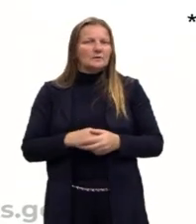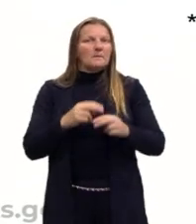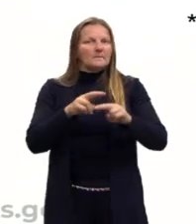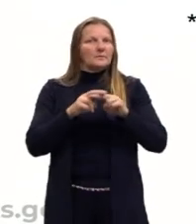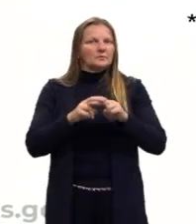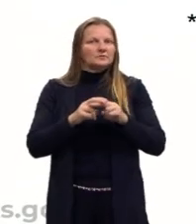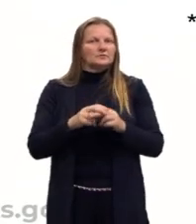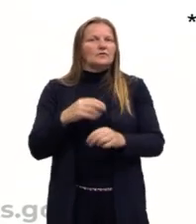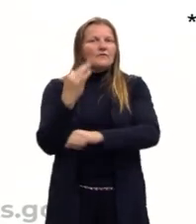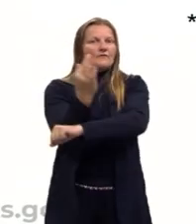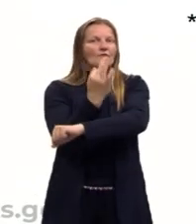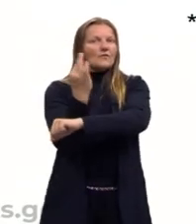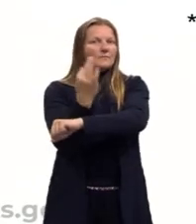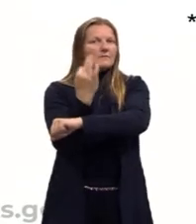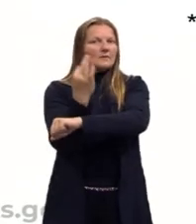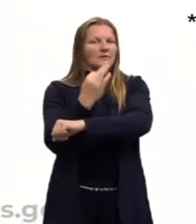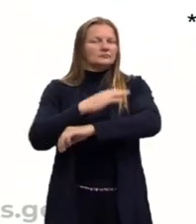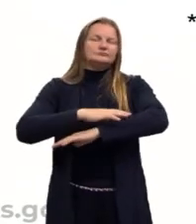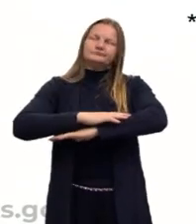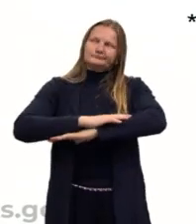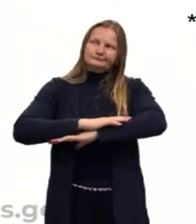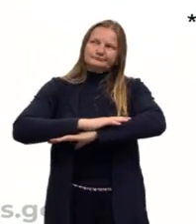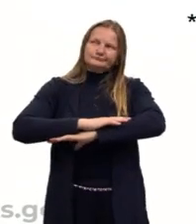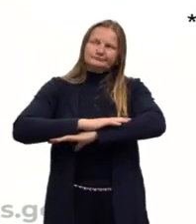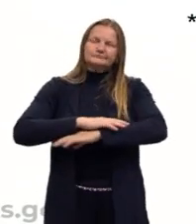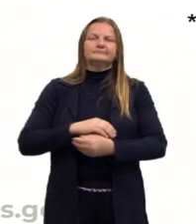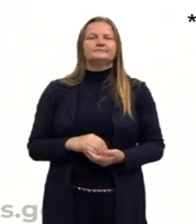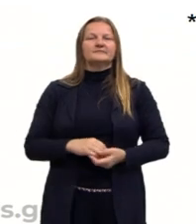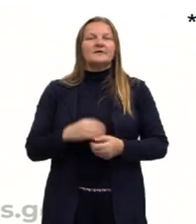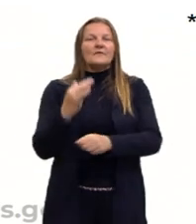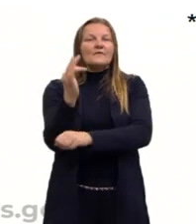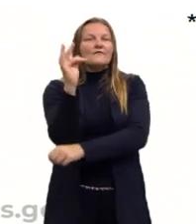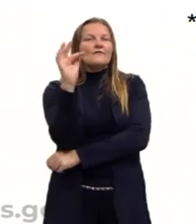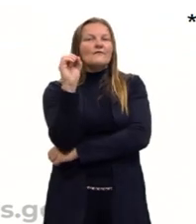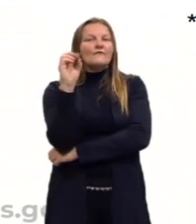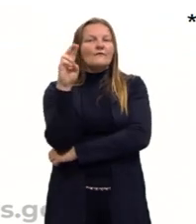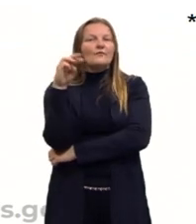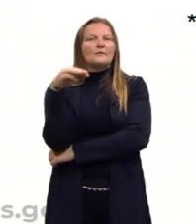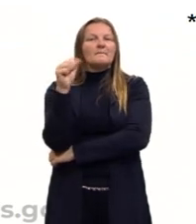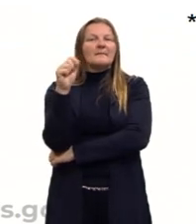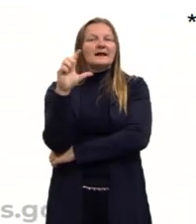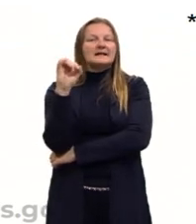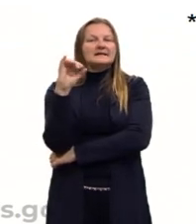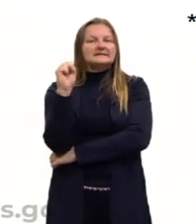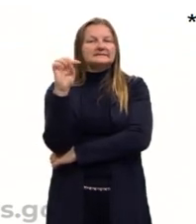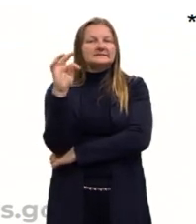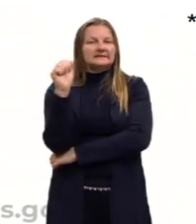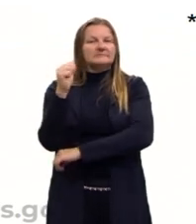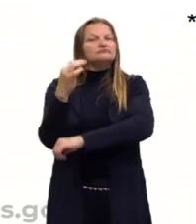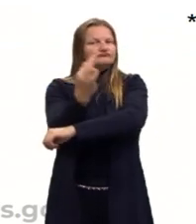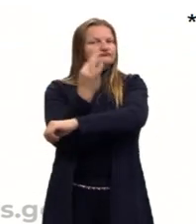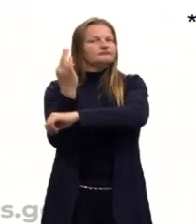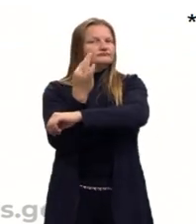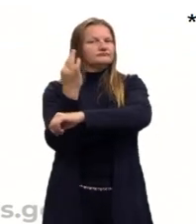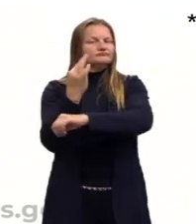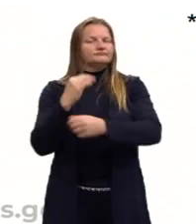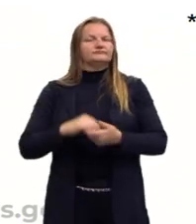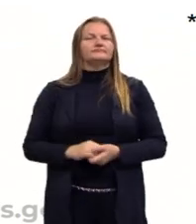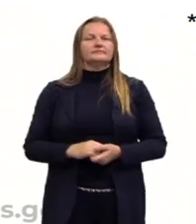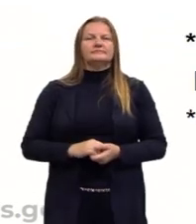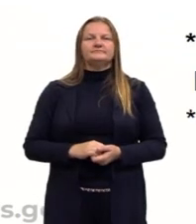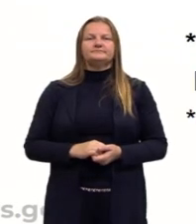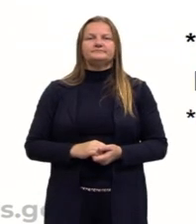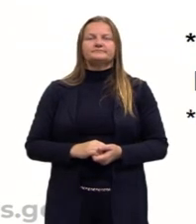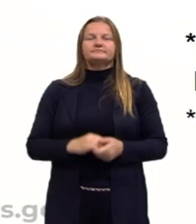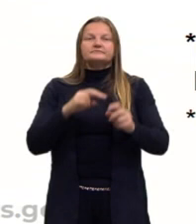crítica da arte, que é a função da arte formalista. Turma, algumas pinceladas, algumas perspectivas